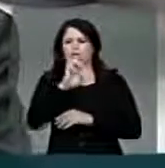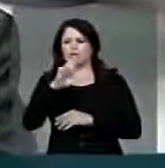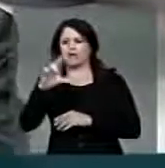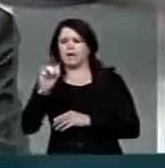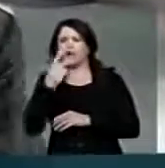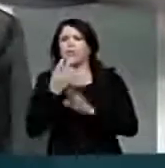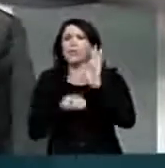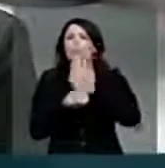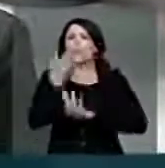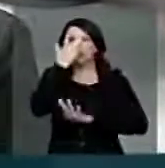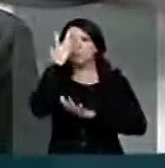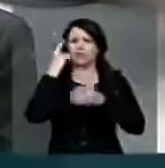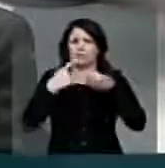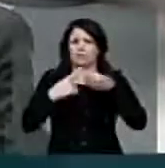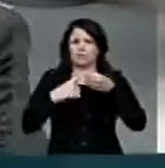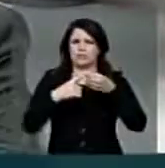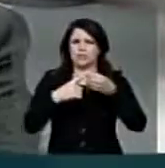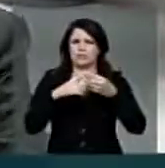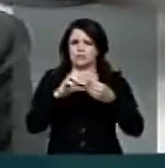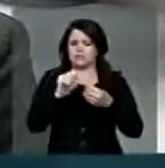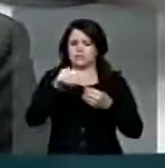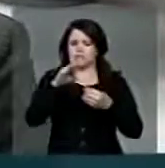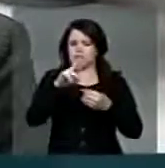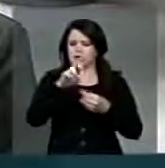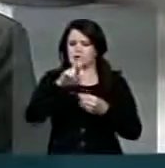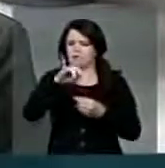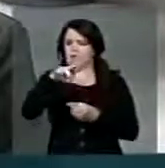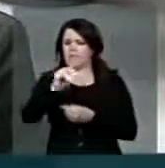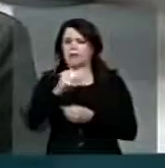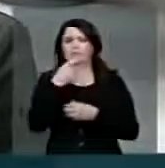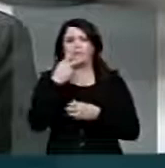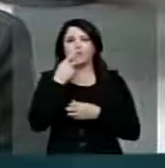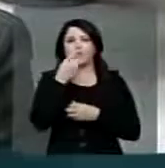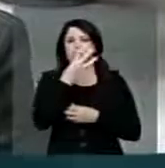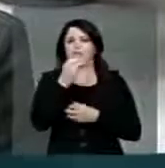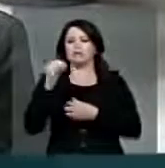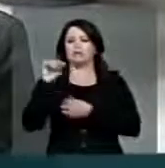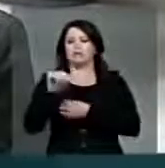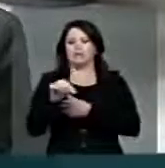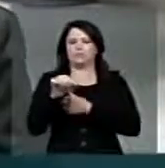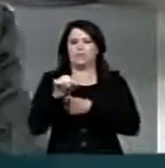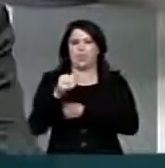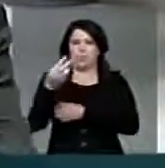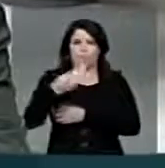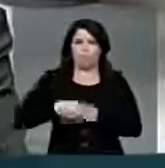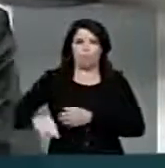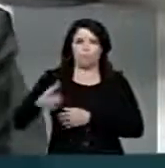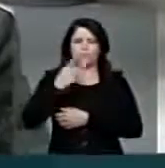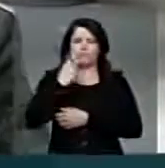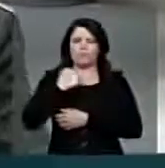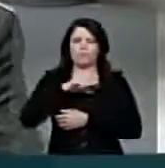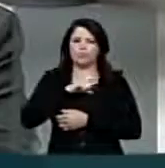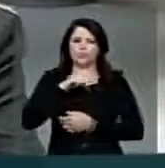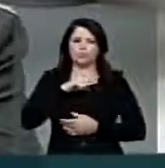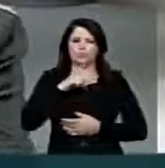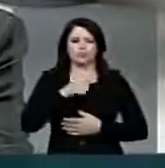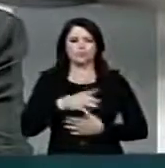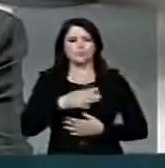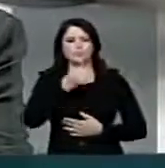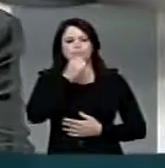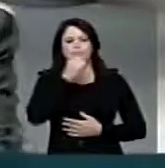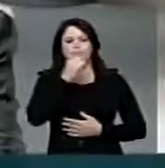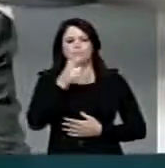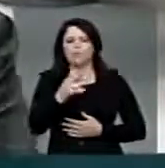habitantes tem Santa Maria? Ele disse 300 mil. No meu Maranhão, nós temos, por exemplo,